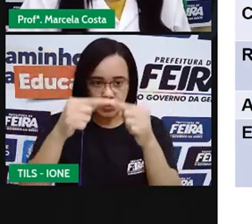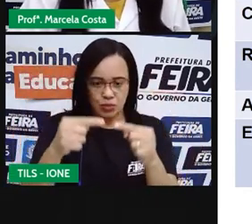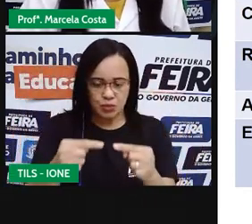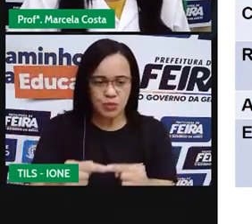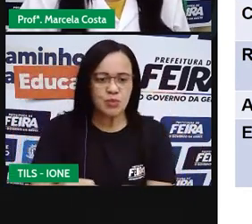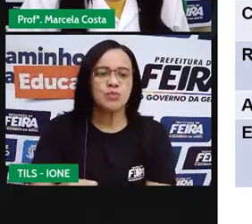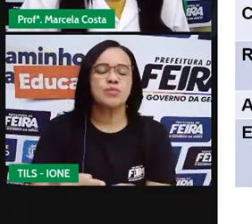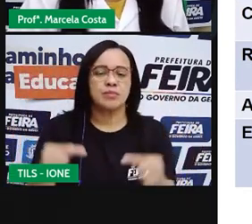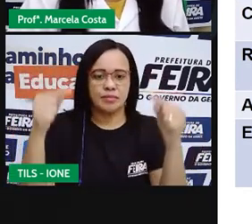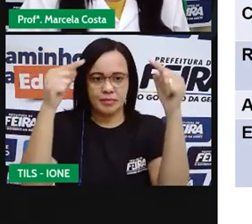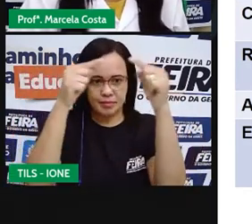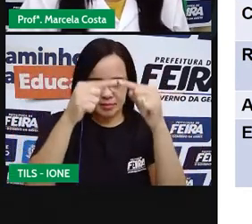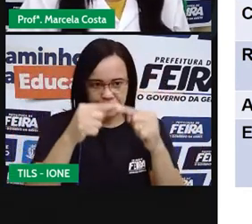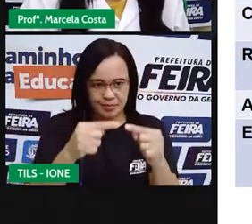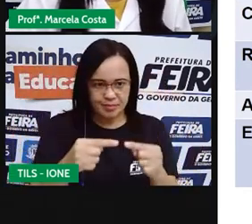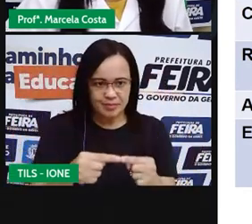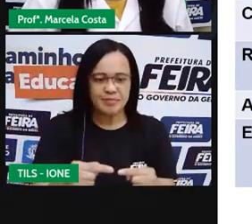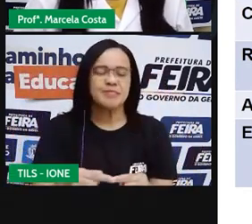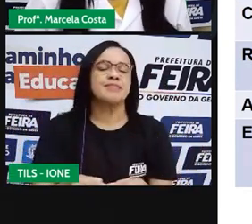dessa forma, criançada.